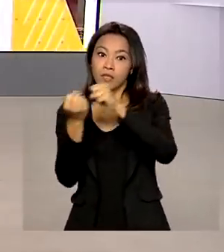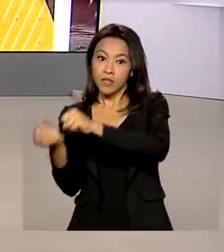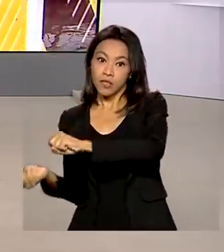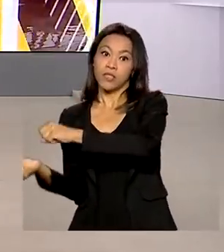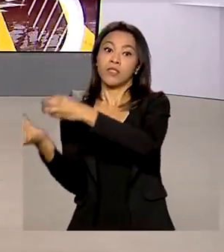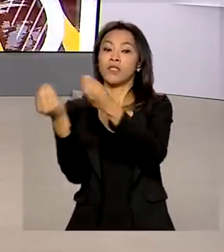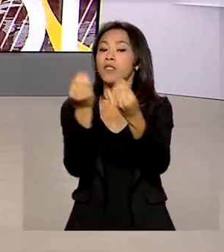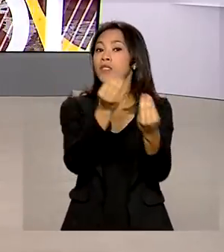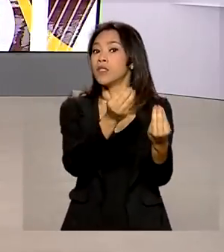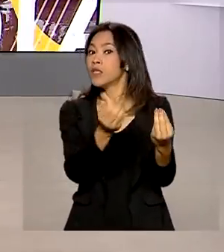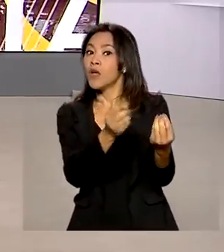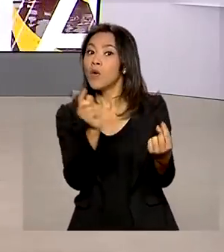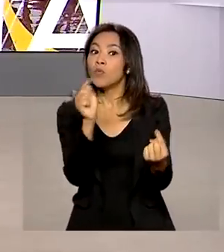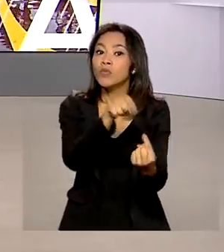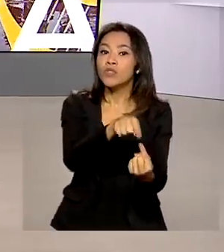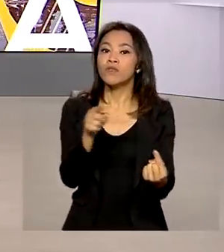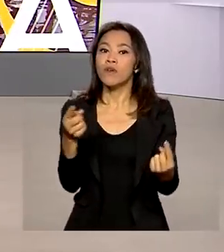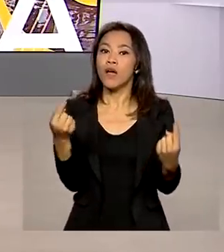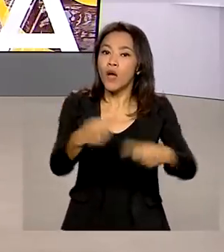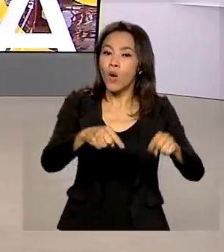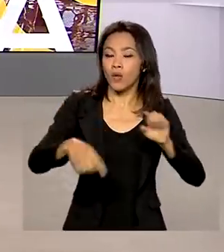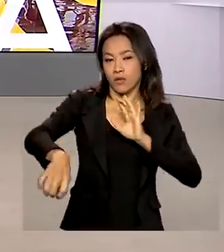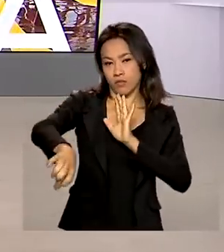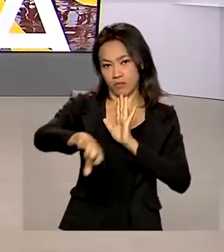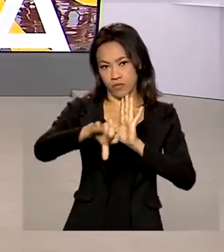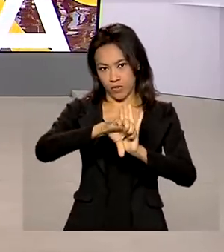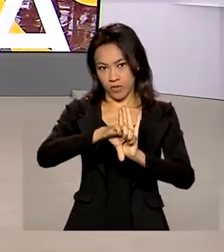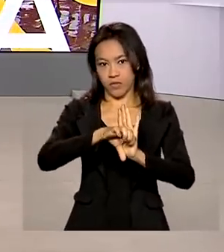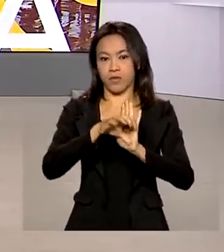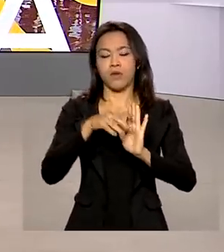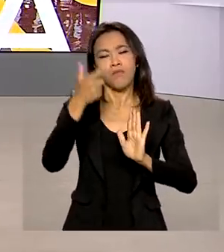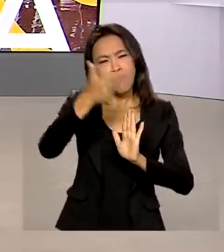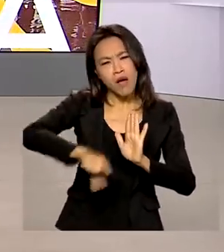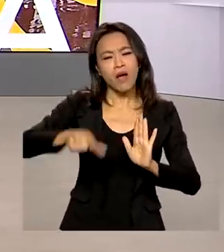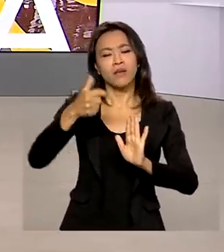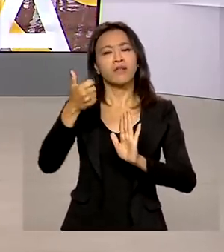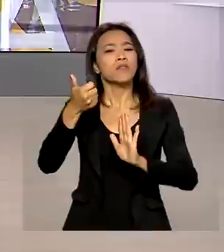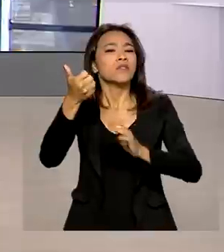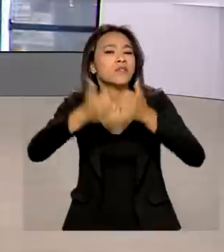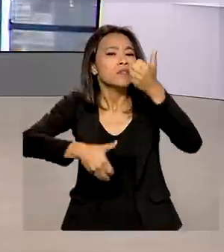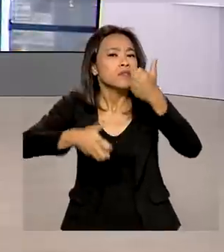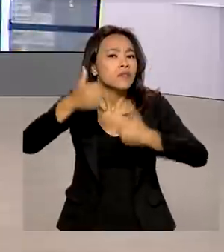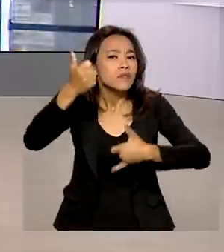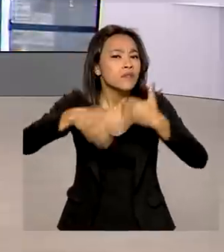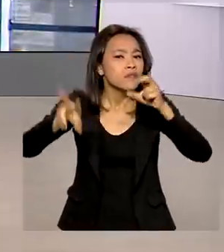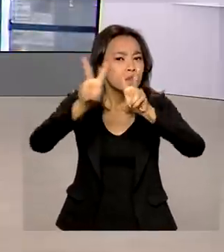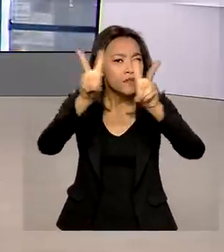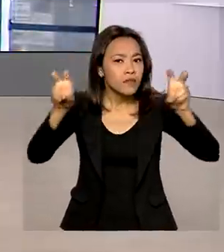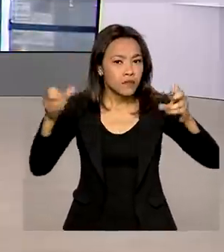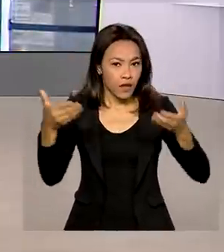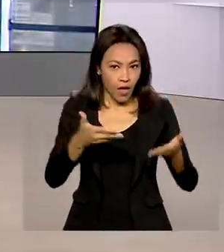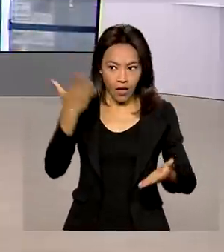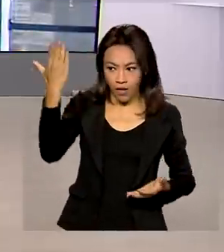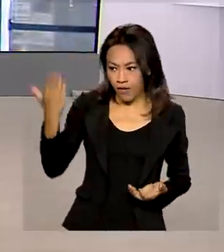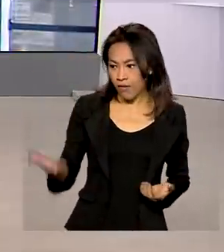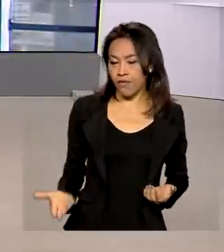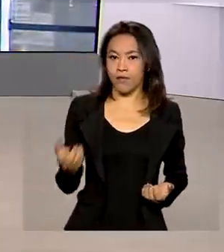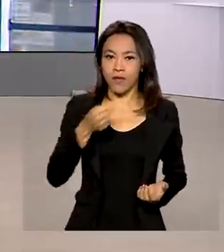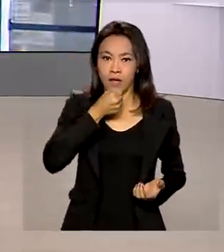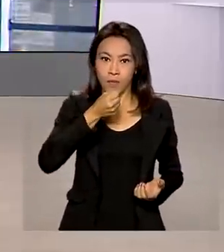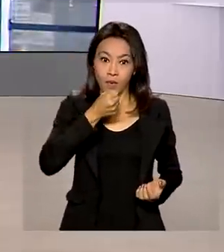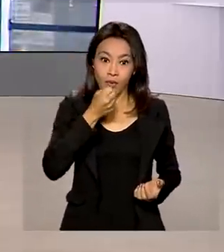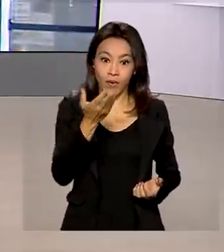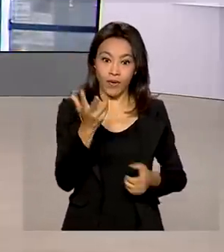tem como objetivo combater o crime organizado. Quem traz mais informações ao vivo para a gente sobre esse assunto é o repórter Glauco de